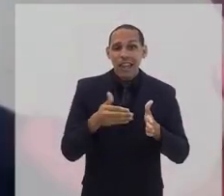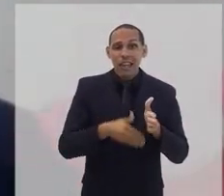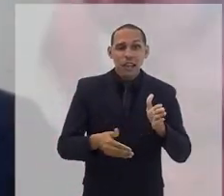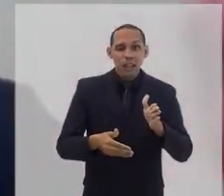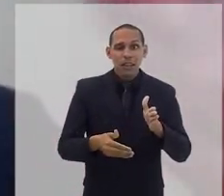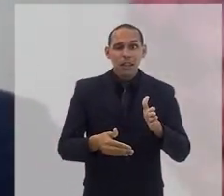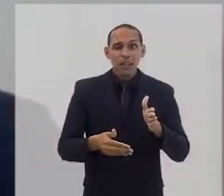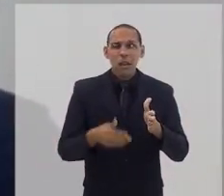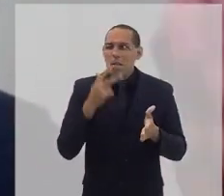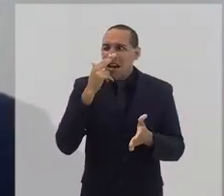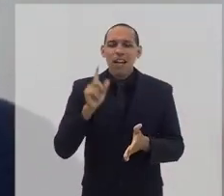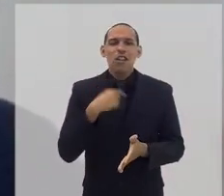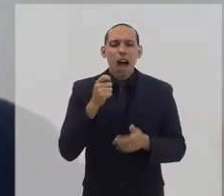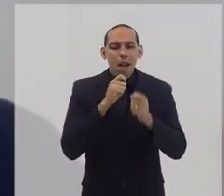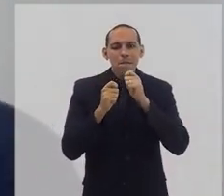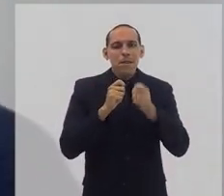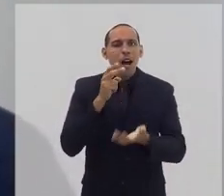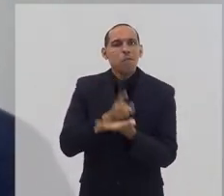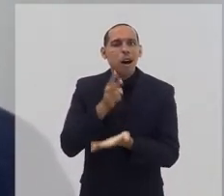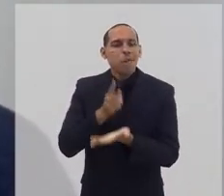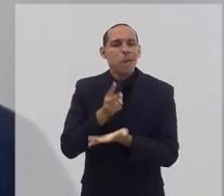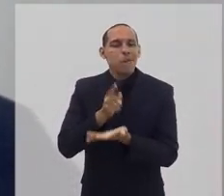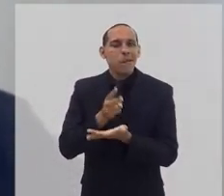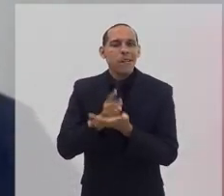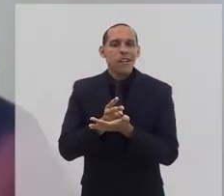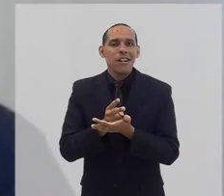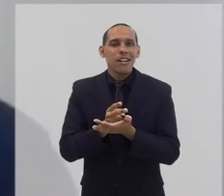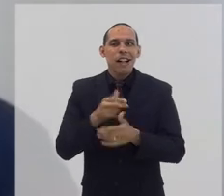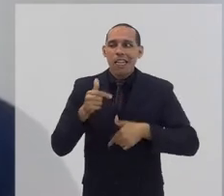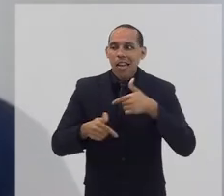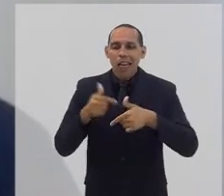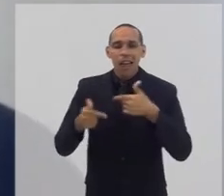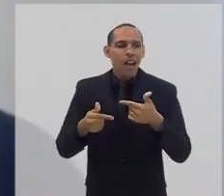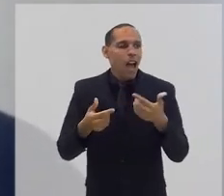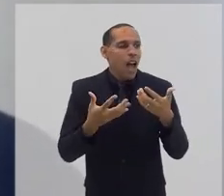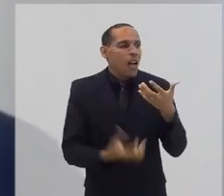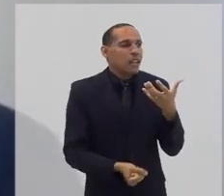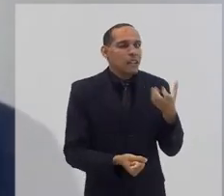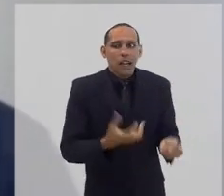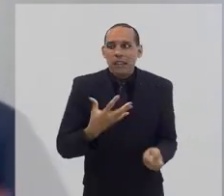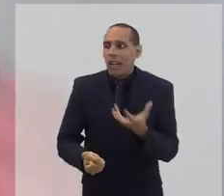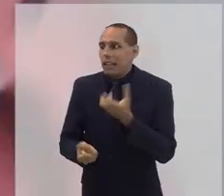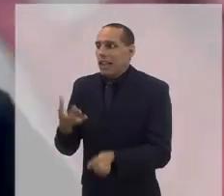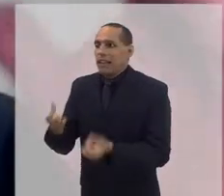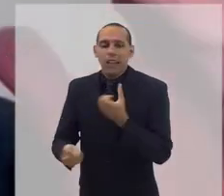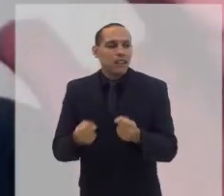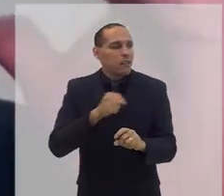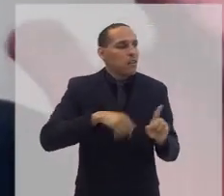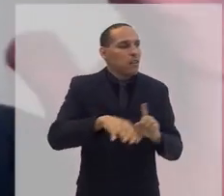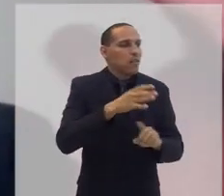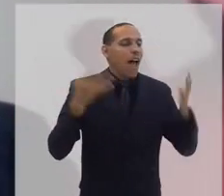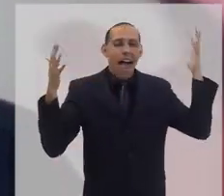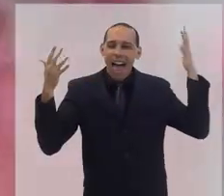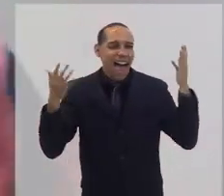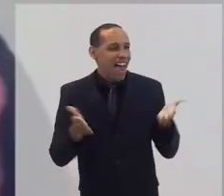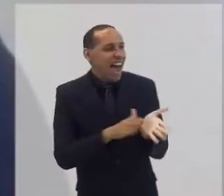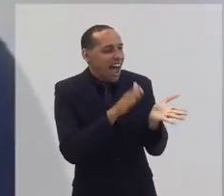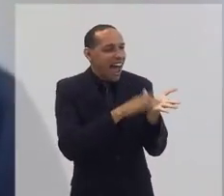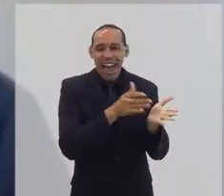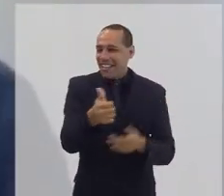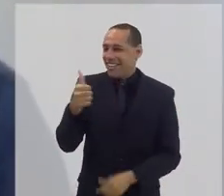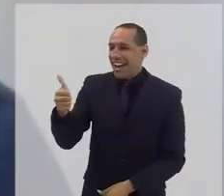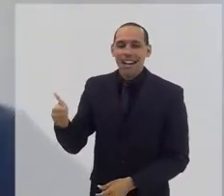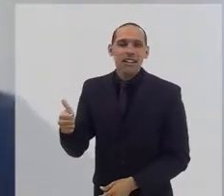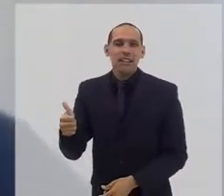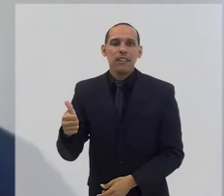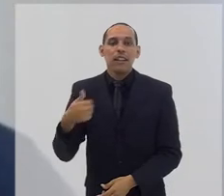buscando aceitação social e aplauso. Então, eu tenho que maximizar as minhas virtudes,